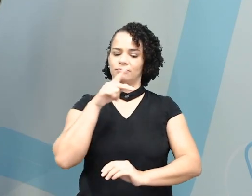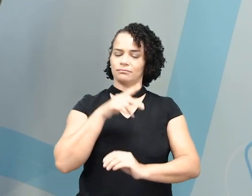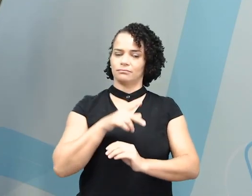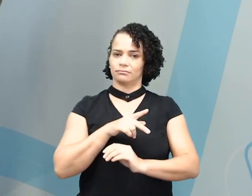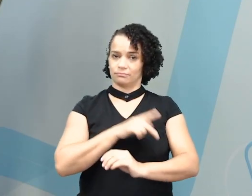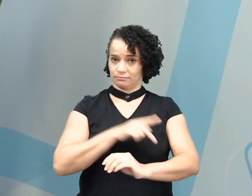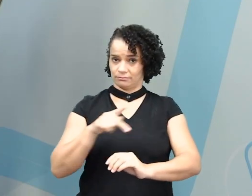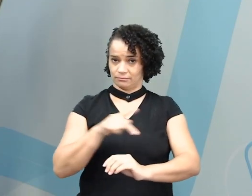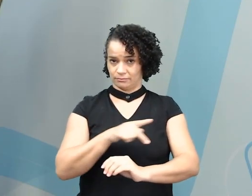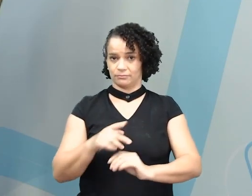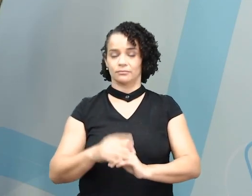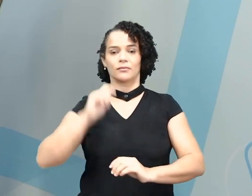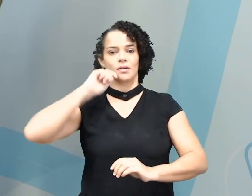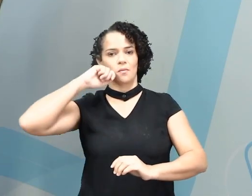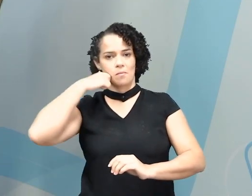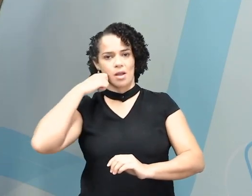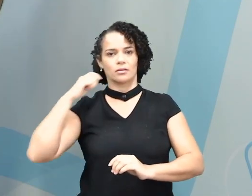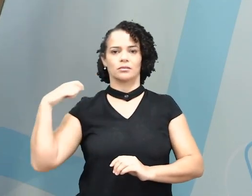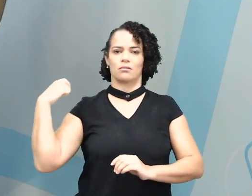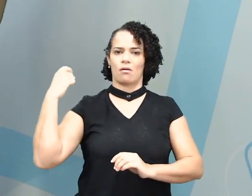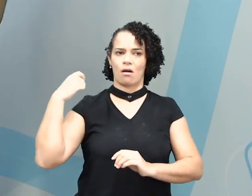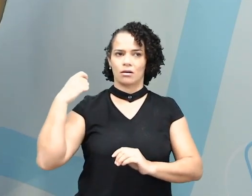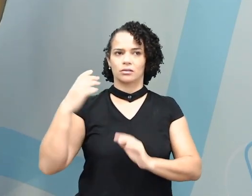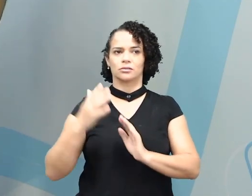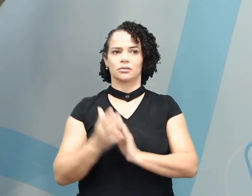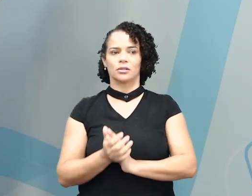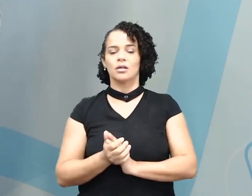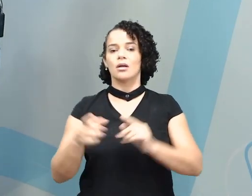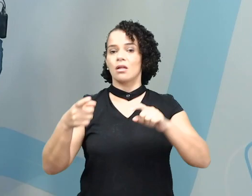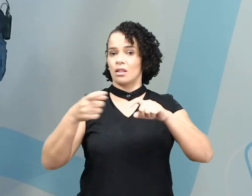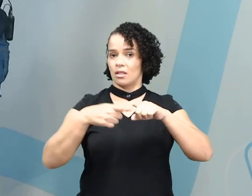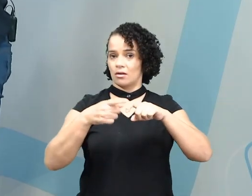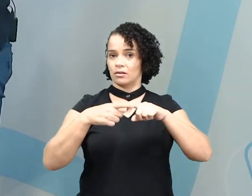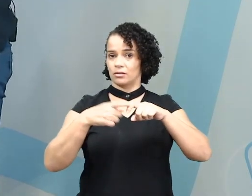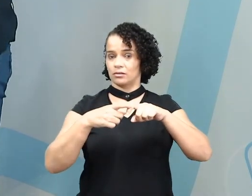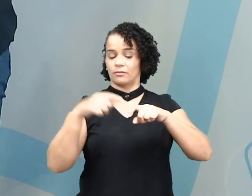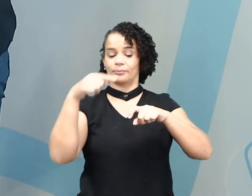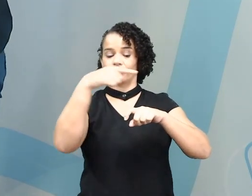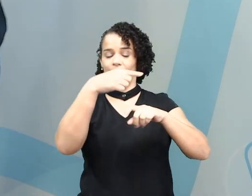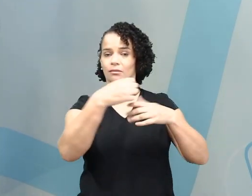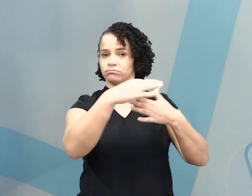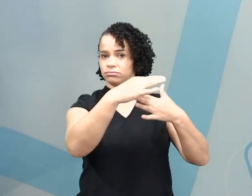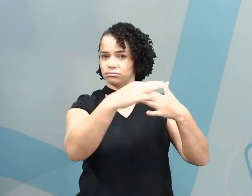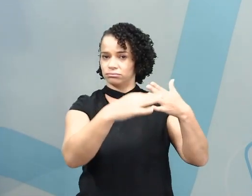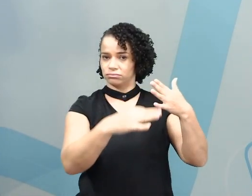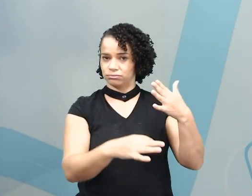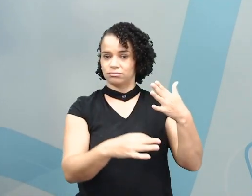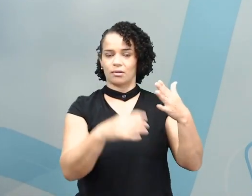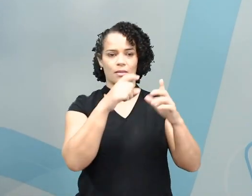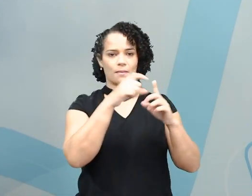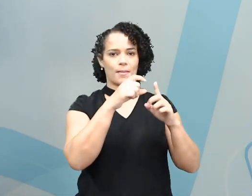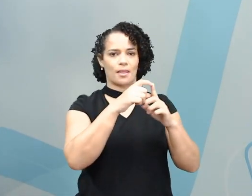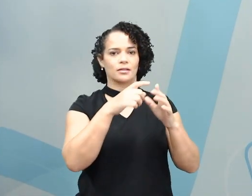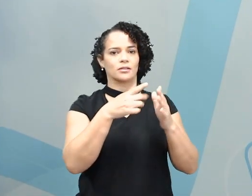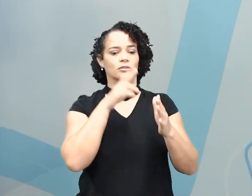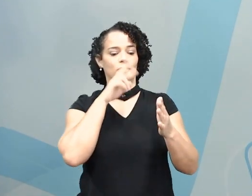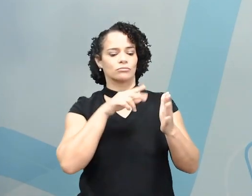baker, actor e doctor. Essas são as palavras que a gente viu